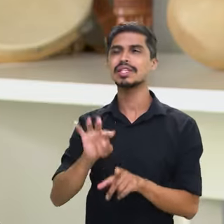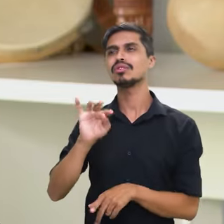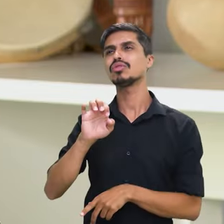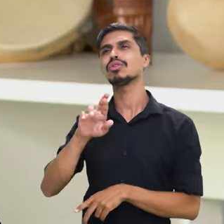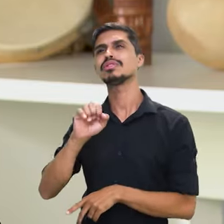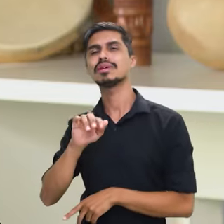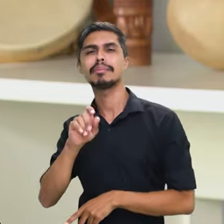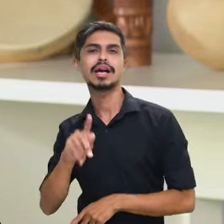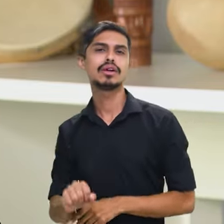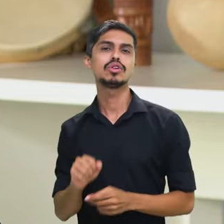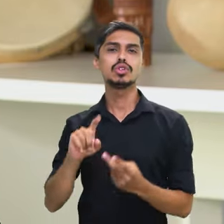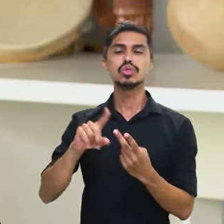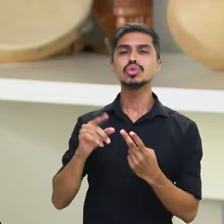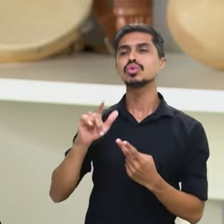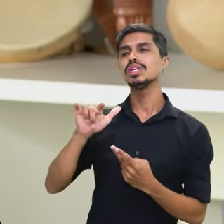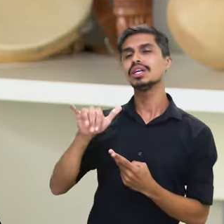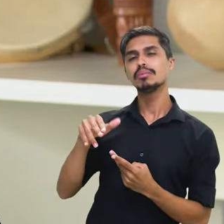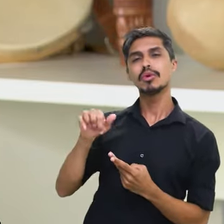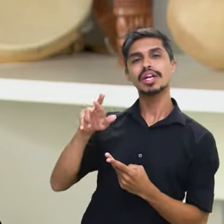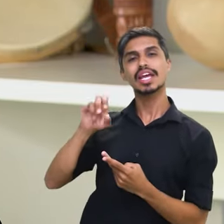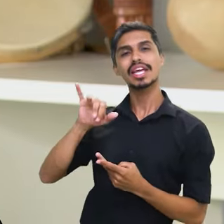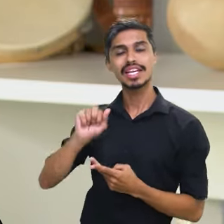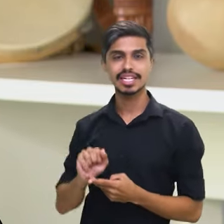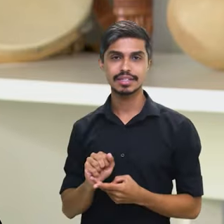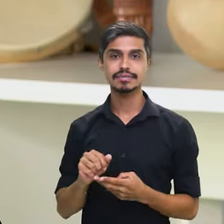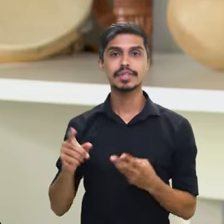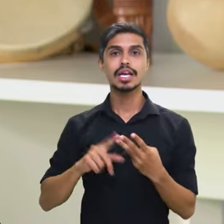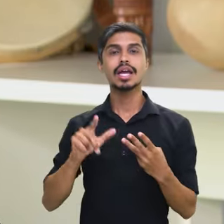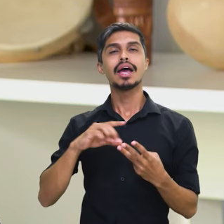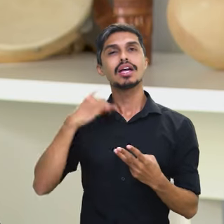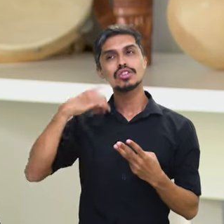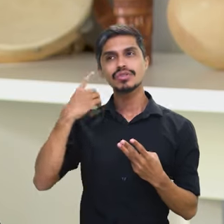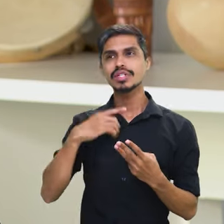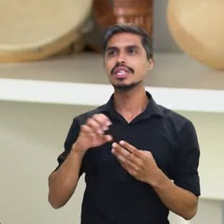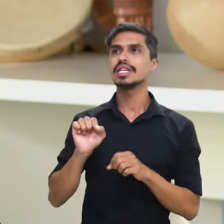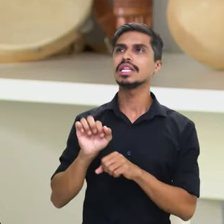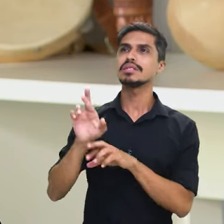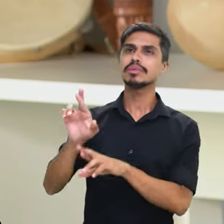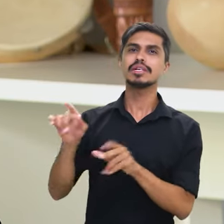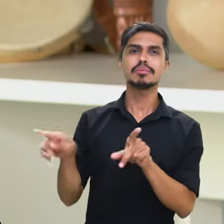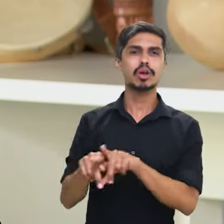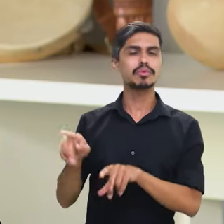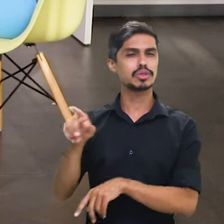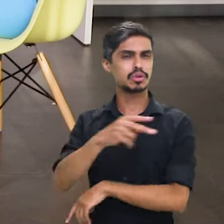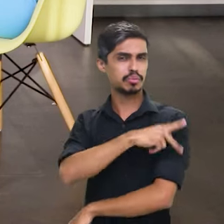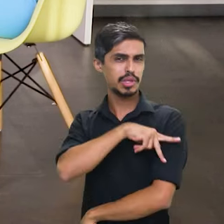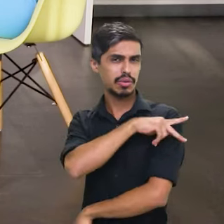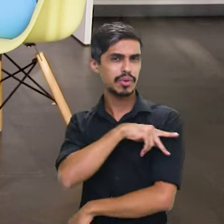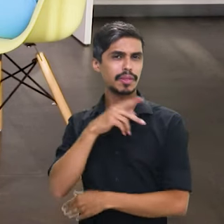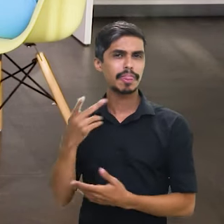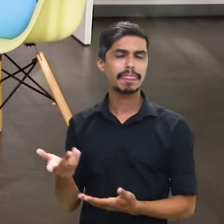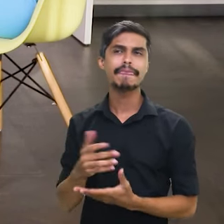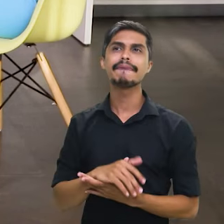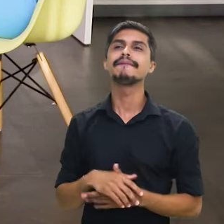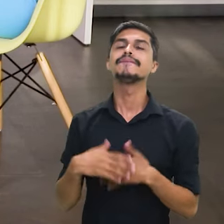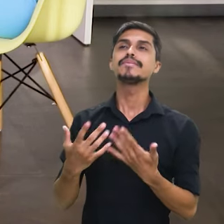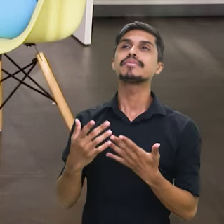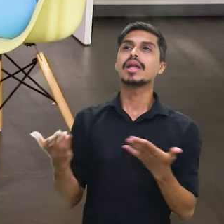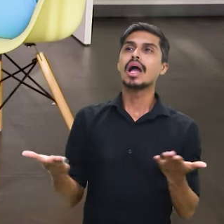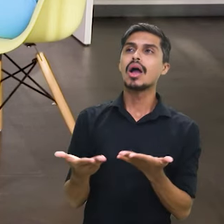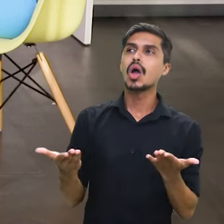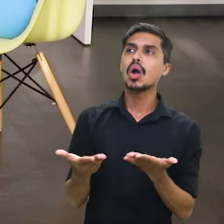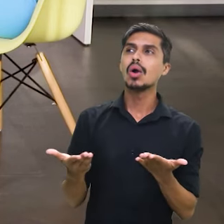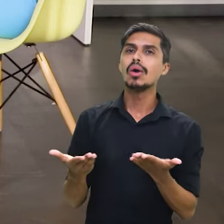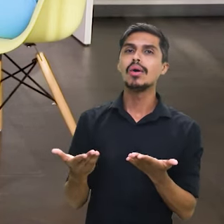Sampaio, Juliana Moreira, advogada Esperança lá do Piauí. Agora, recentemente, a Medina Nascimento